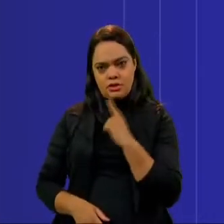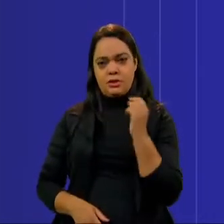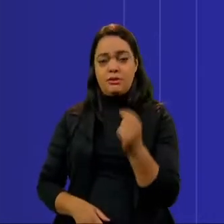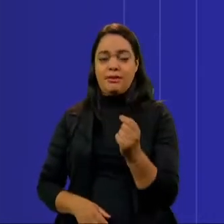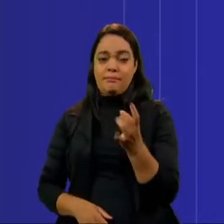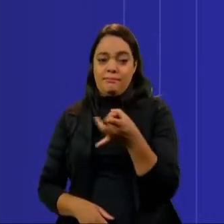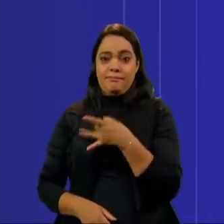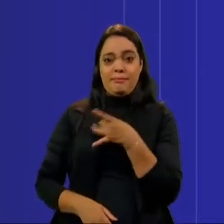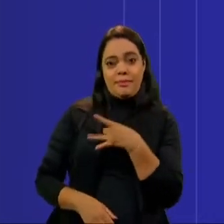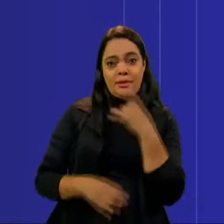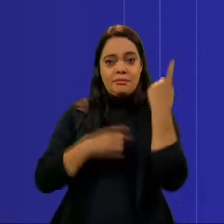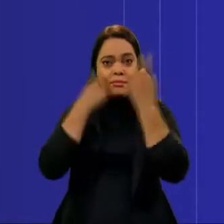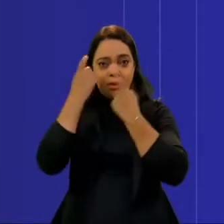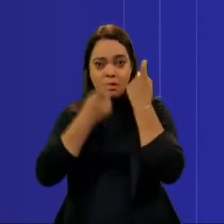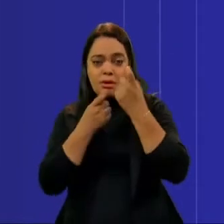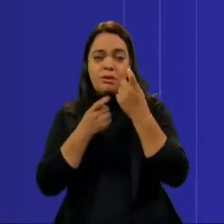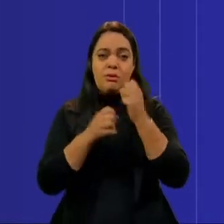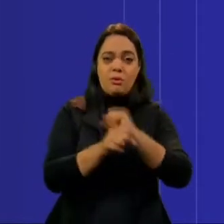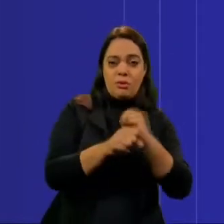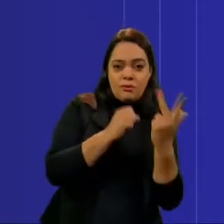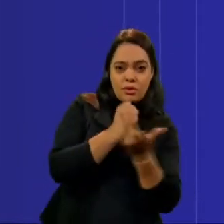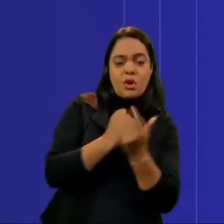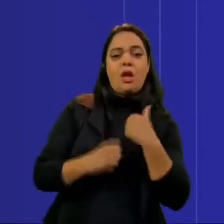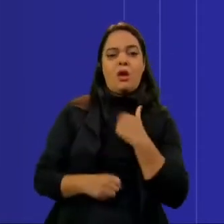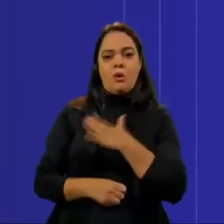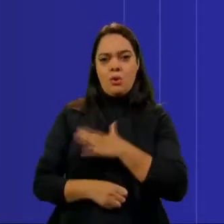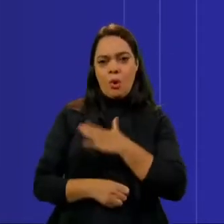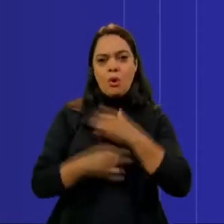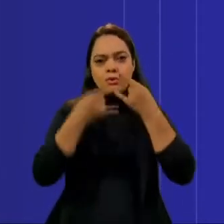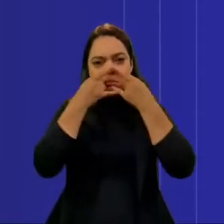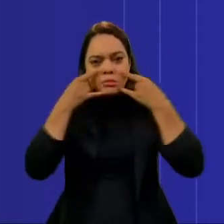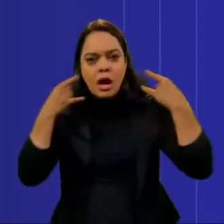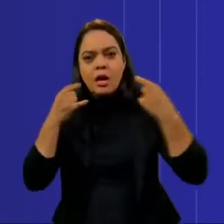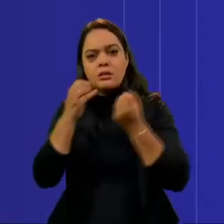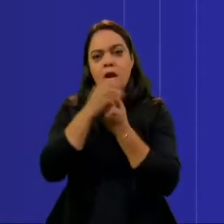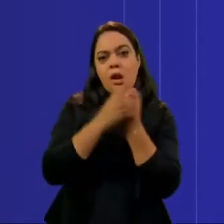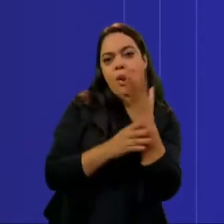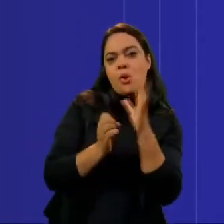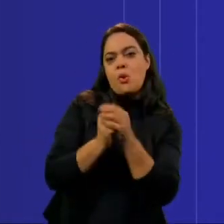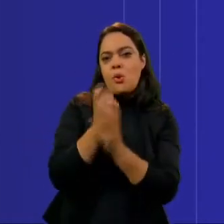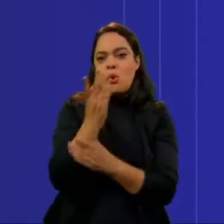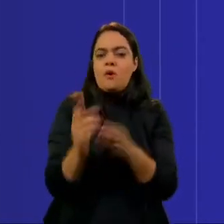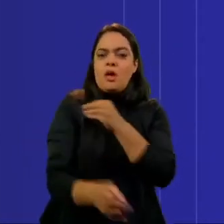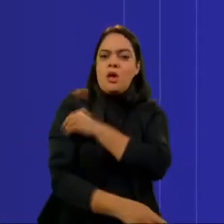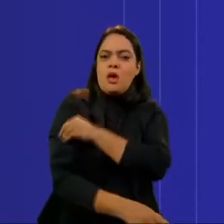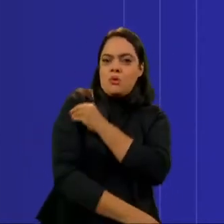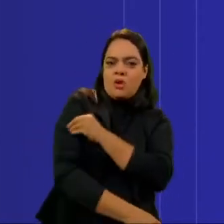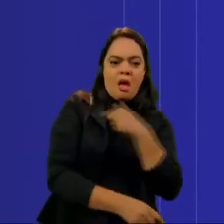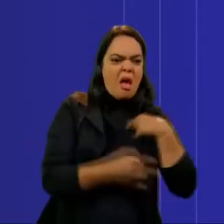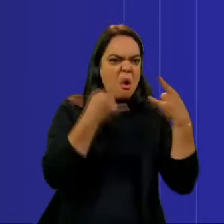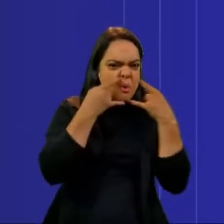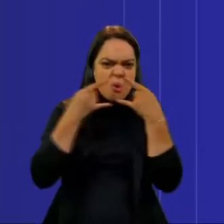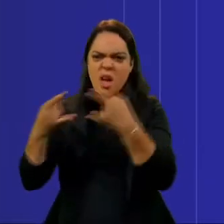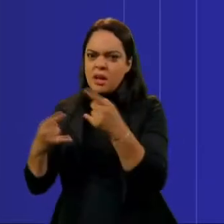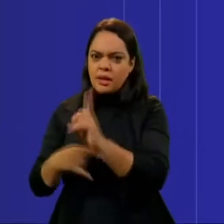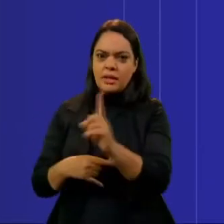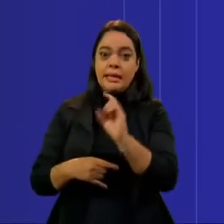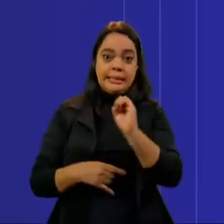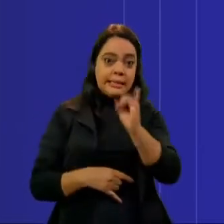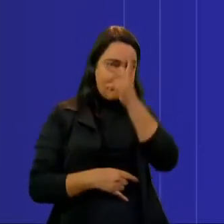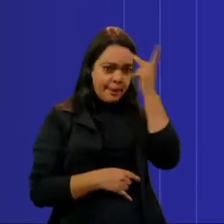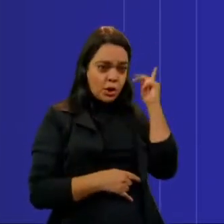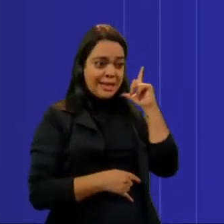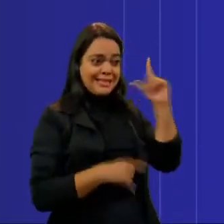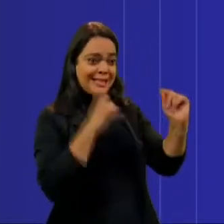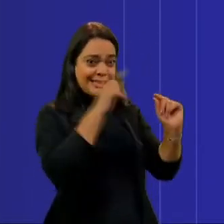Covid. Eu gosto de usar álcool em gel, luvas, a minha máscara. Eu não tirava. Eu esperava que as pessoas fossem sair da casa,